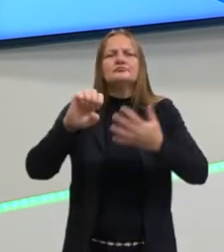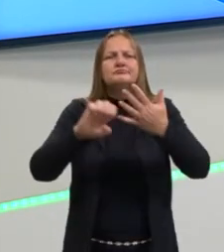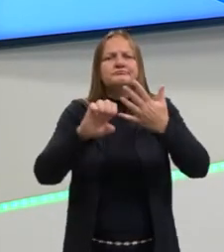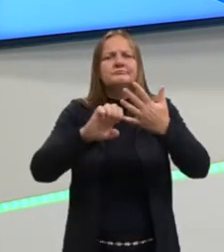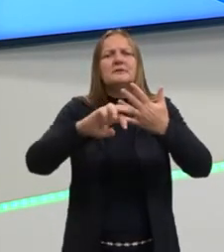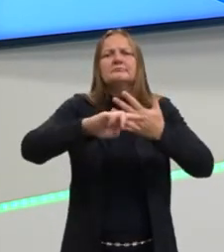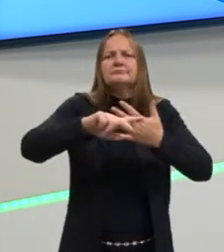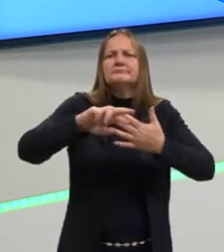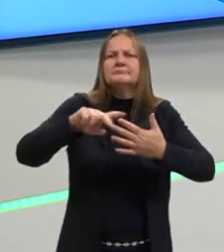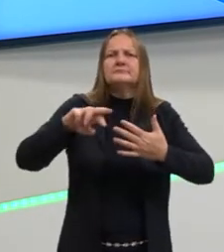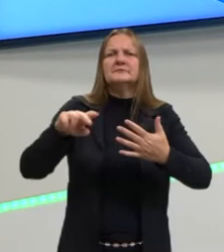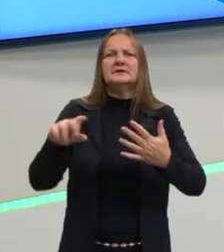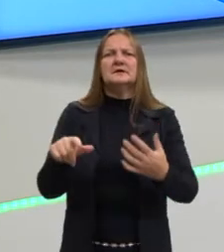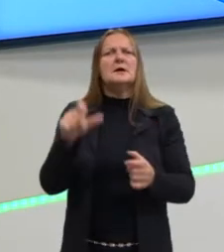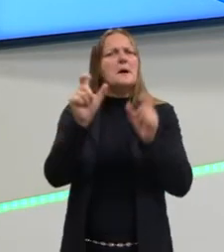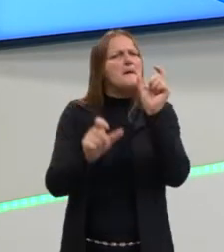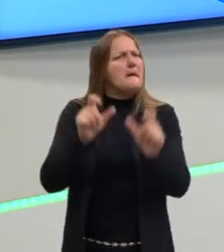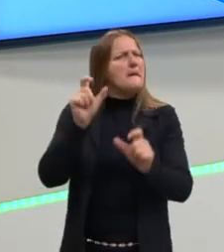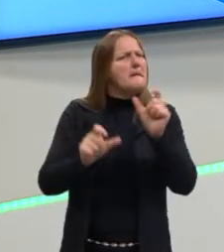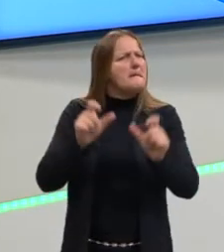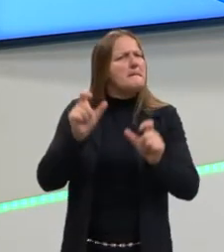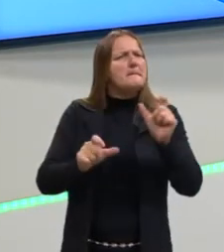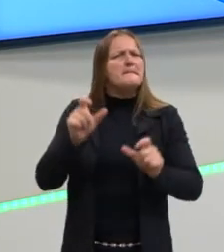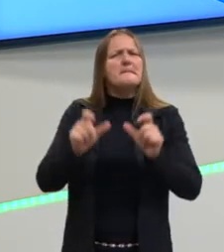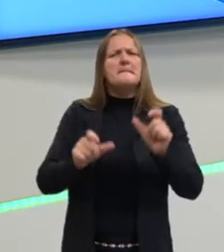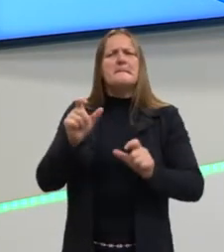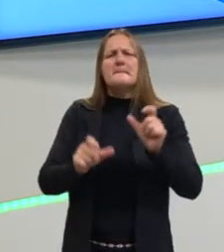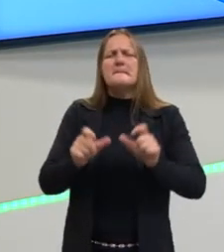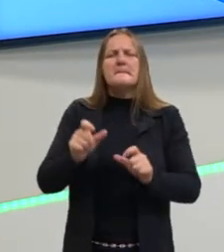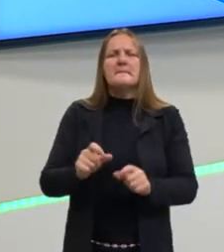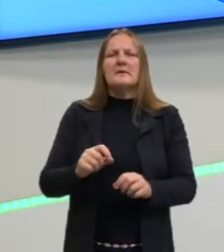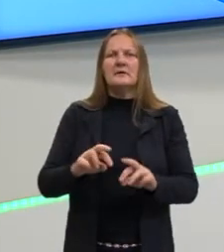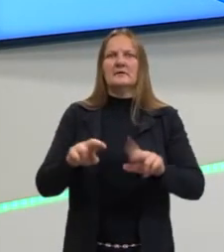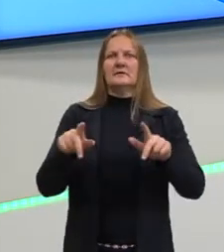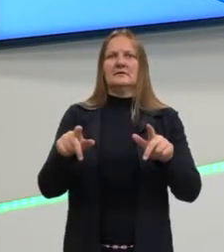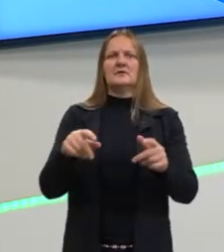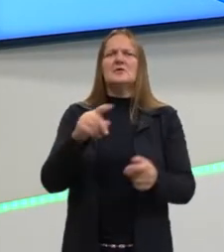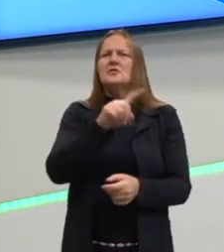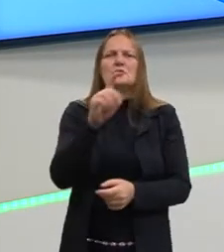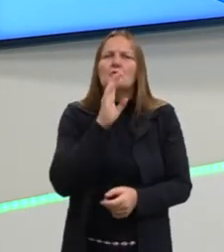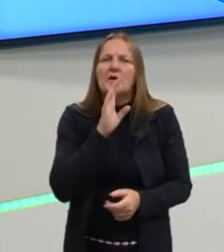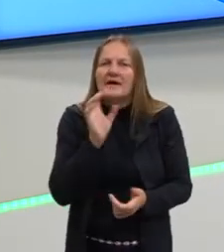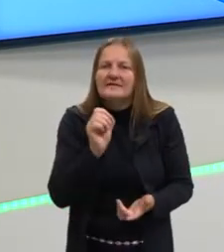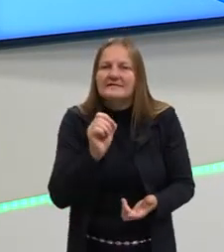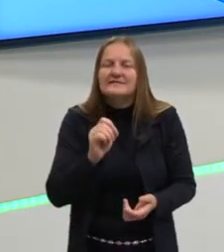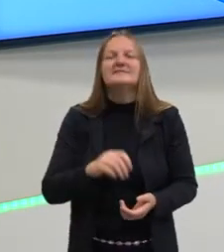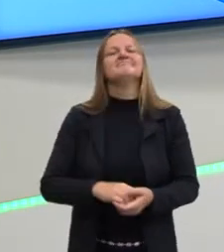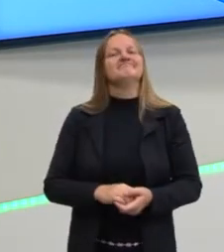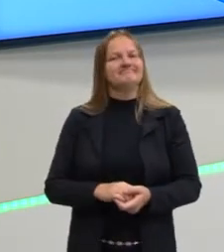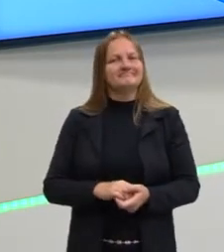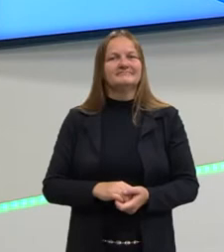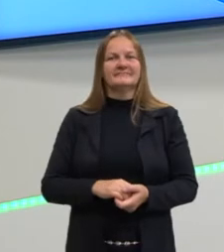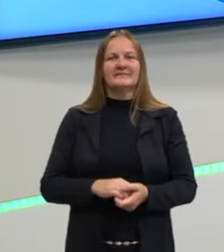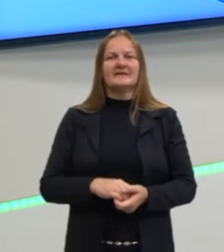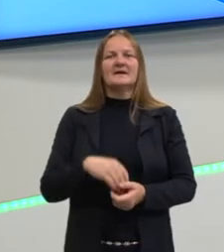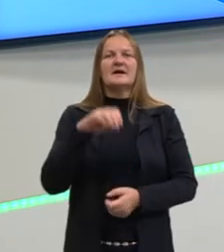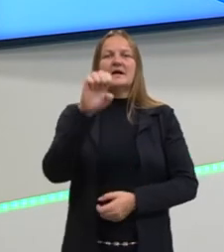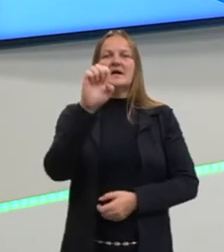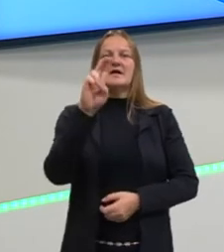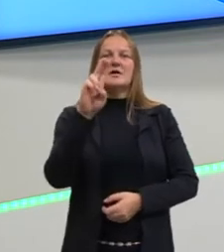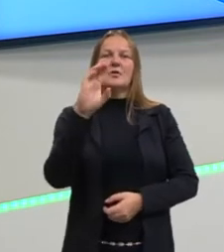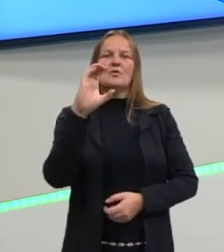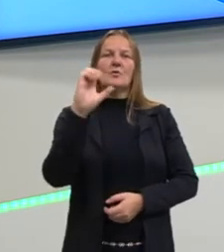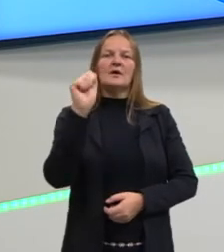vivo pra caramba, gente! Ai, mas eu nunca ouvi falar. Que injustiça, muito injusto isso. E eles são eucariontes.